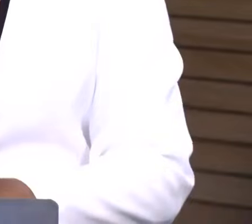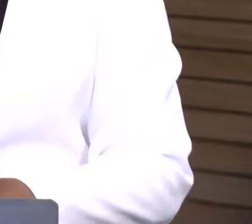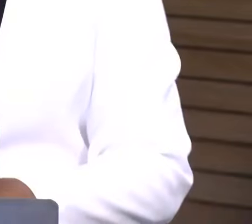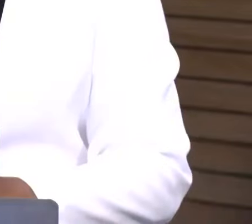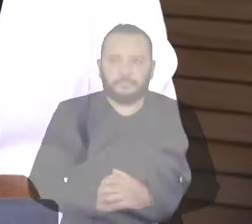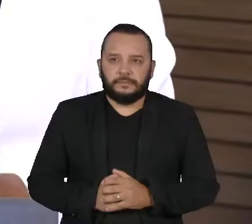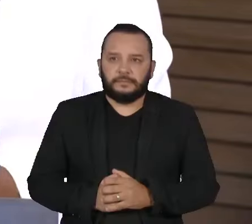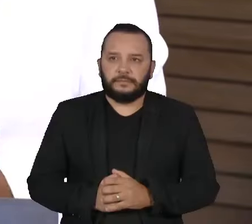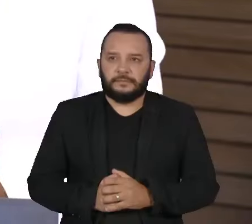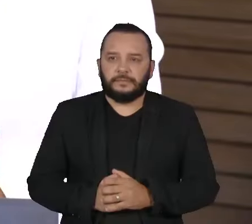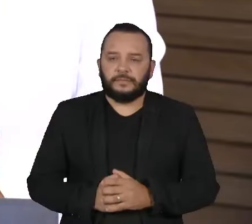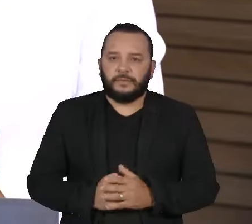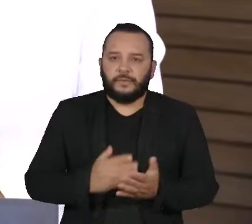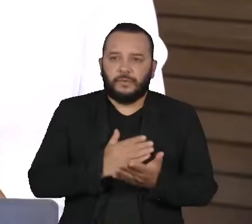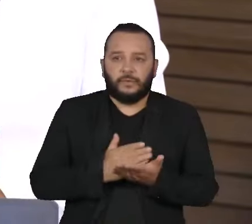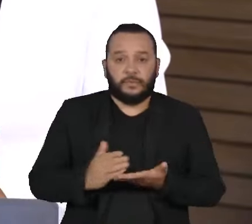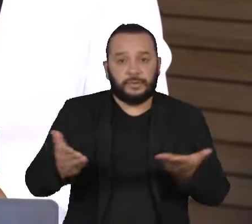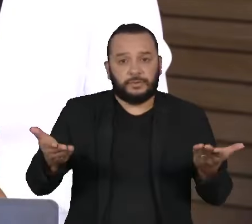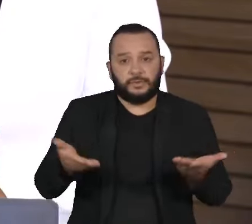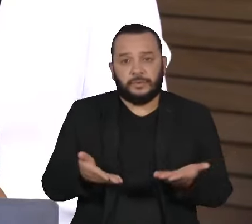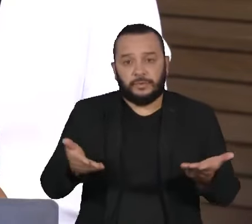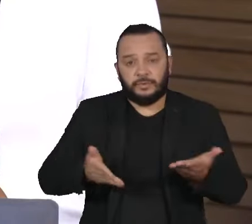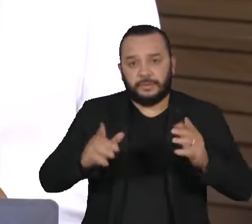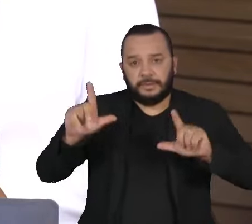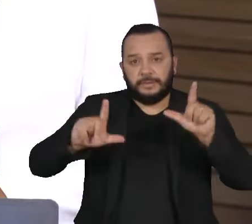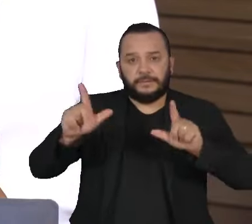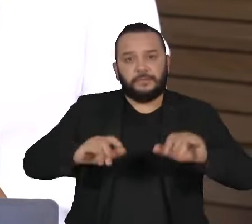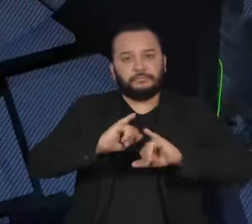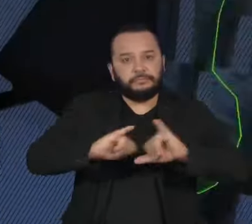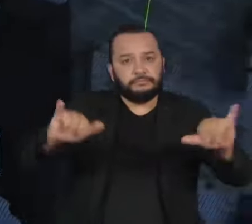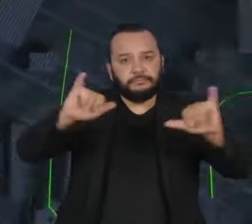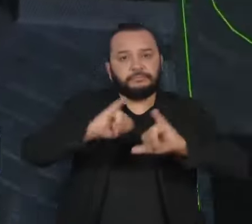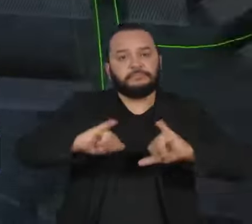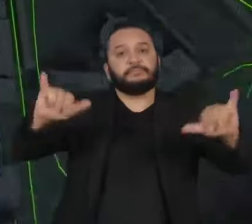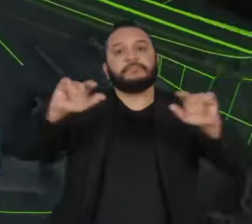Começou hoje a propaganda eleitoral gratuita.